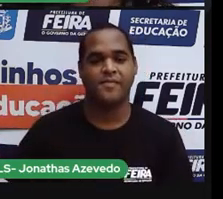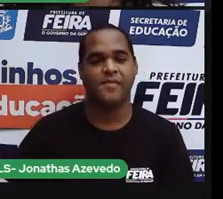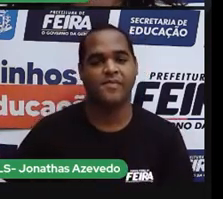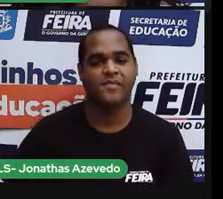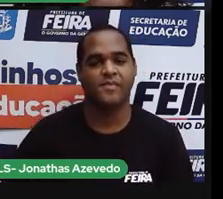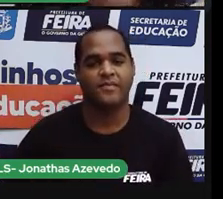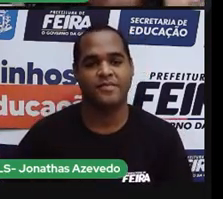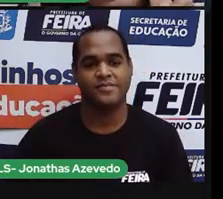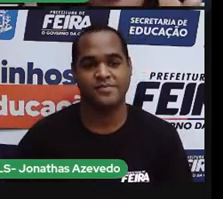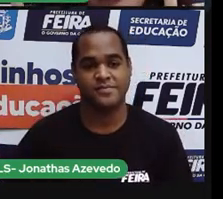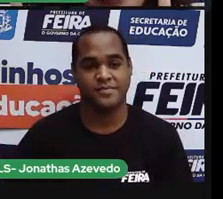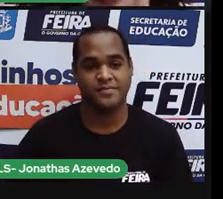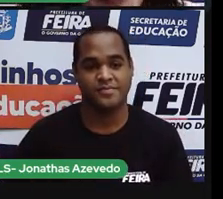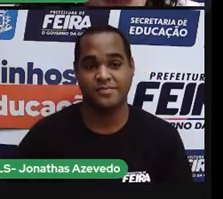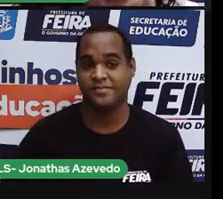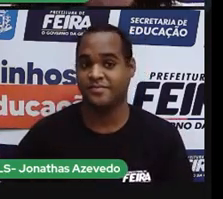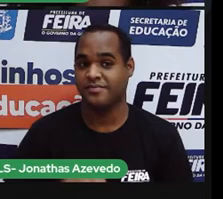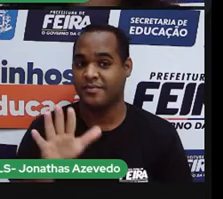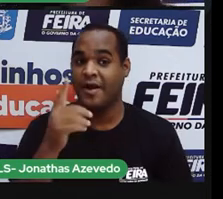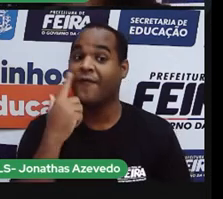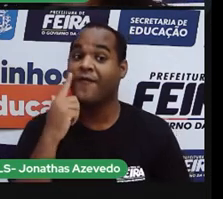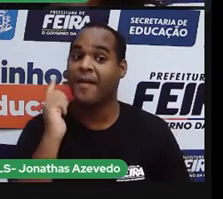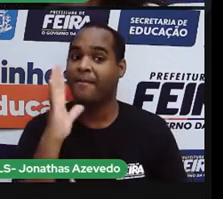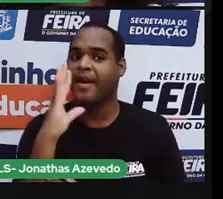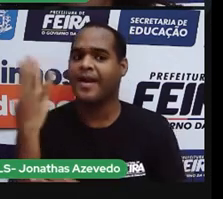A festa junina. é a foto da praça.